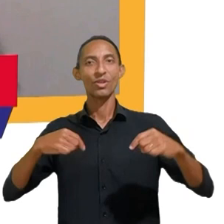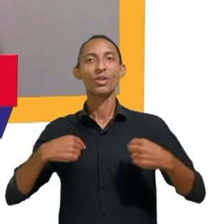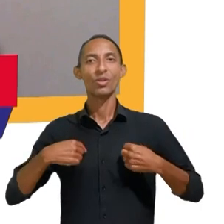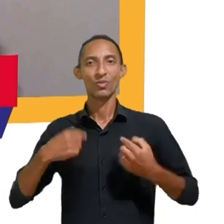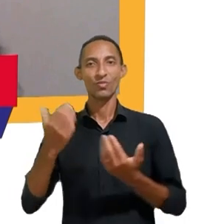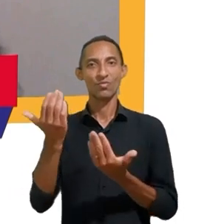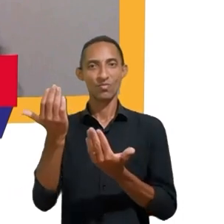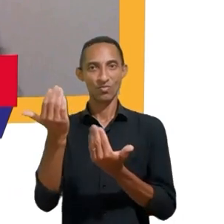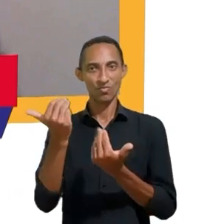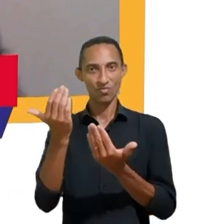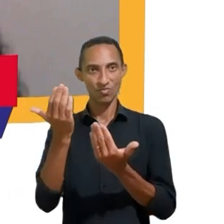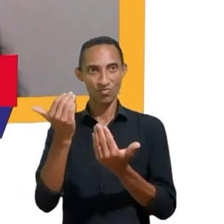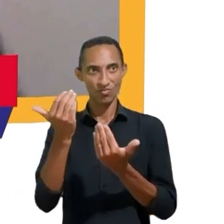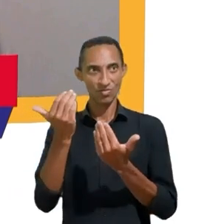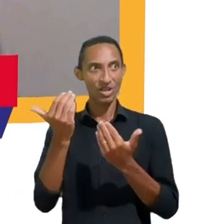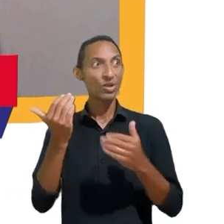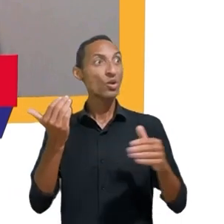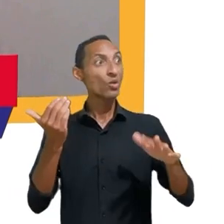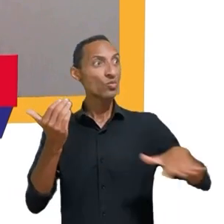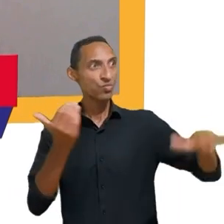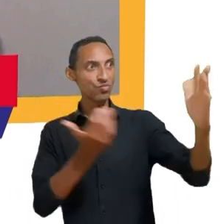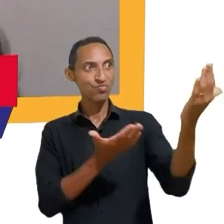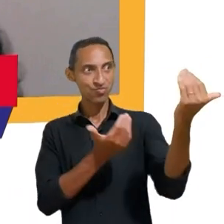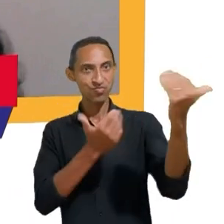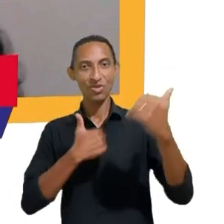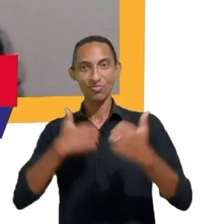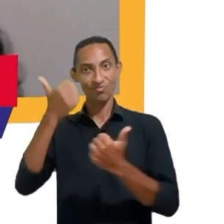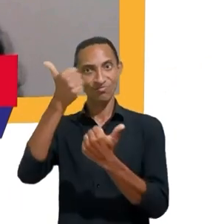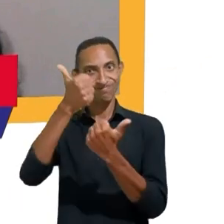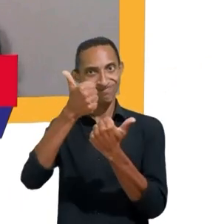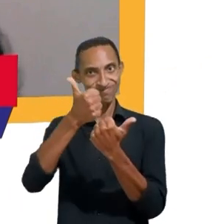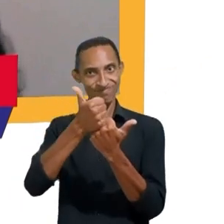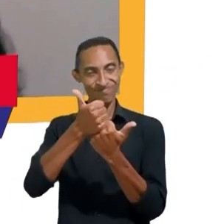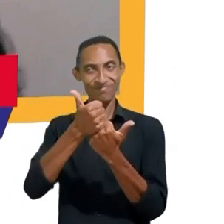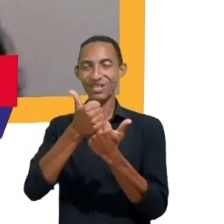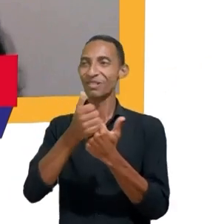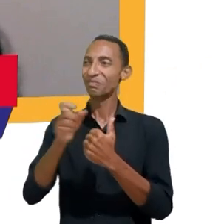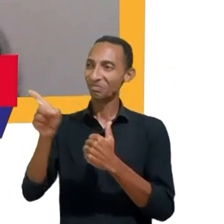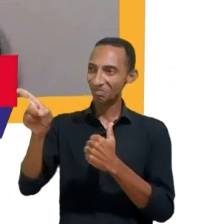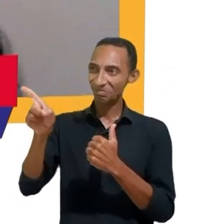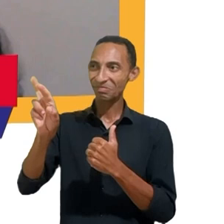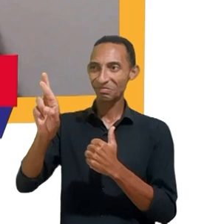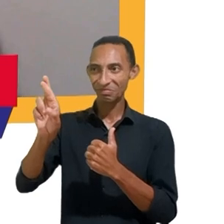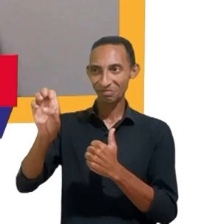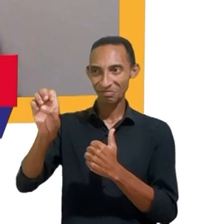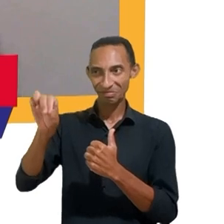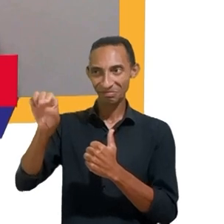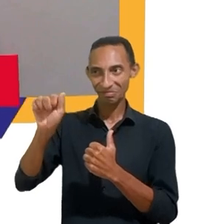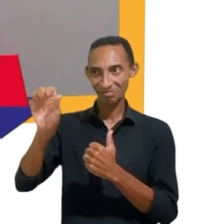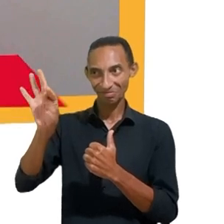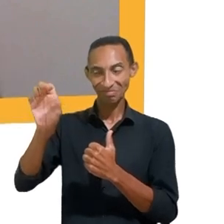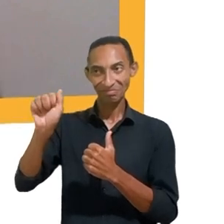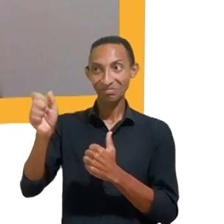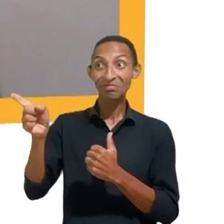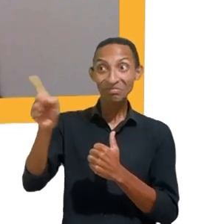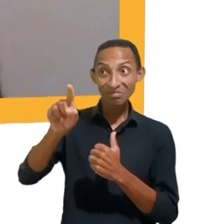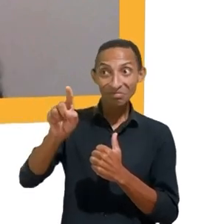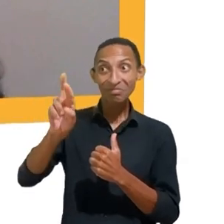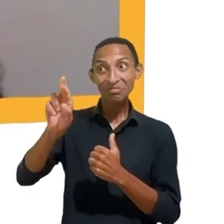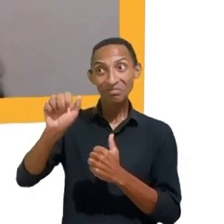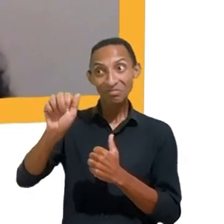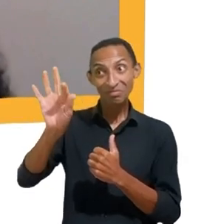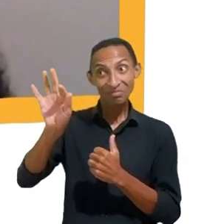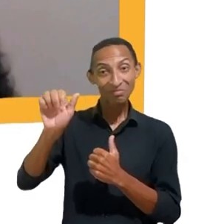foi um prazer imenso ouvir a Renata o Rafa eles falaram coisas muito importantes sobre essa necessidade